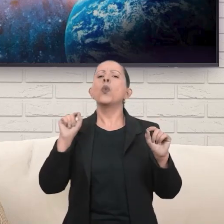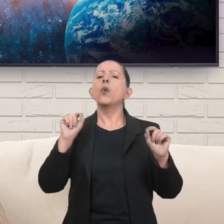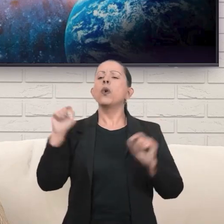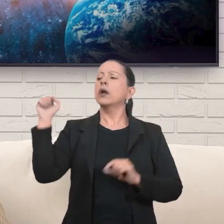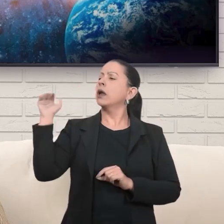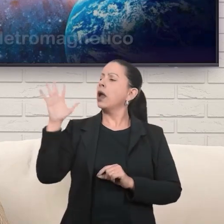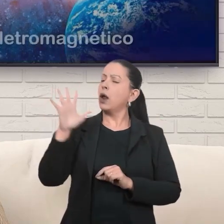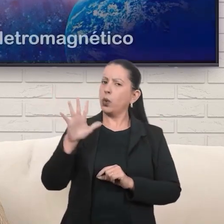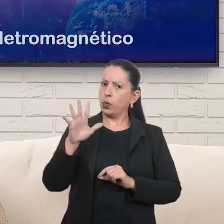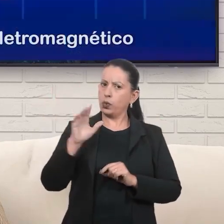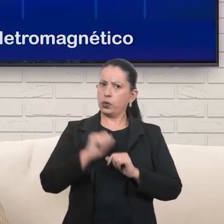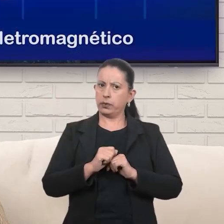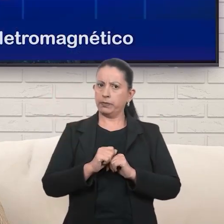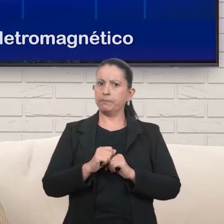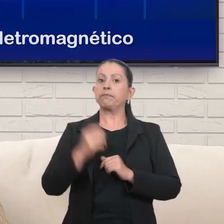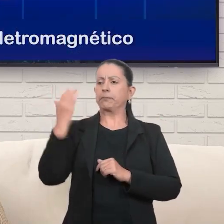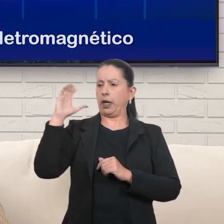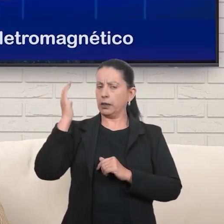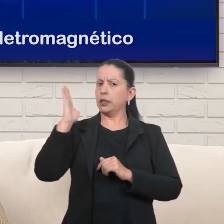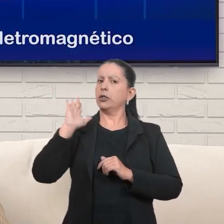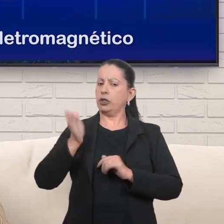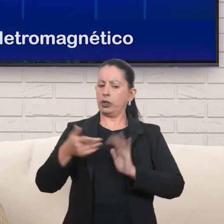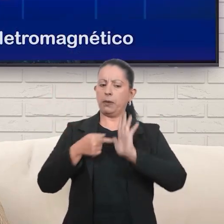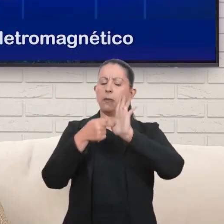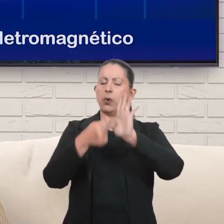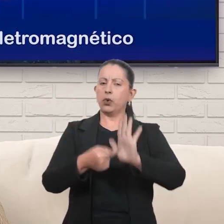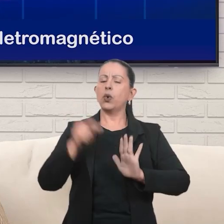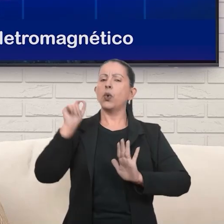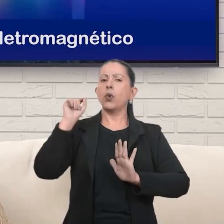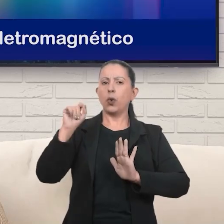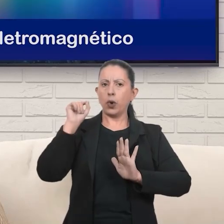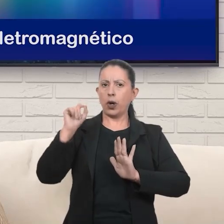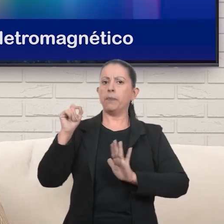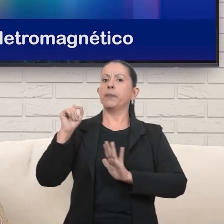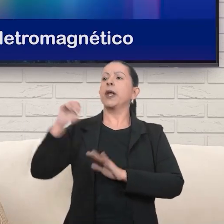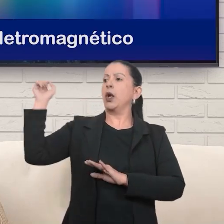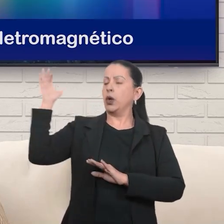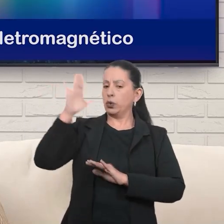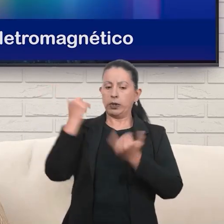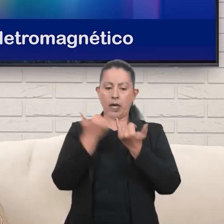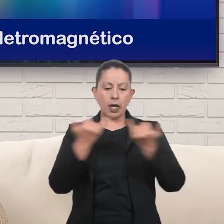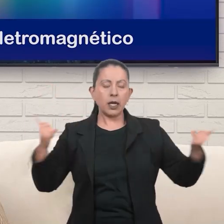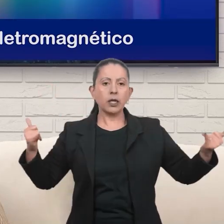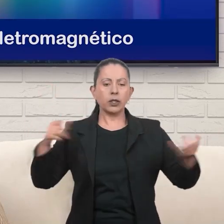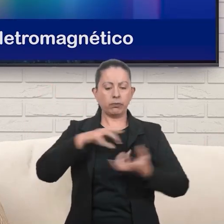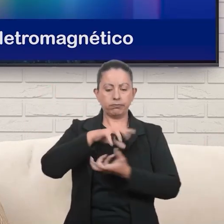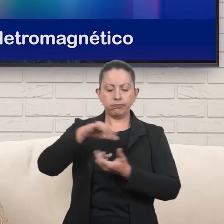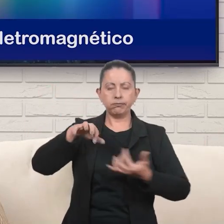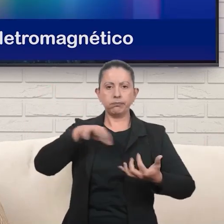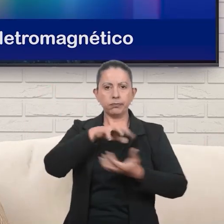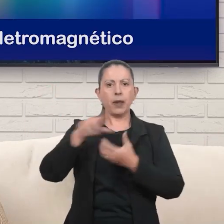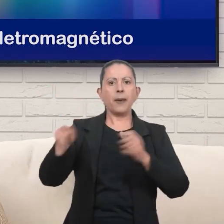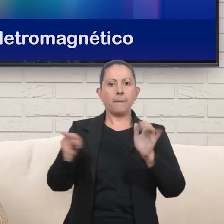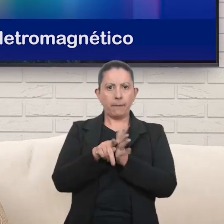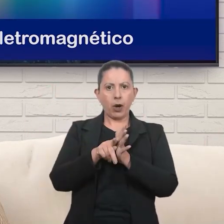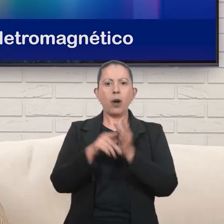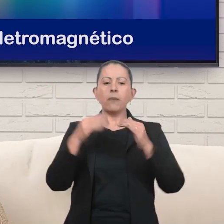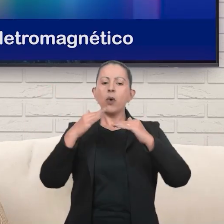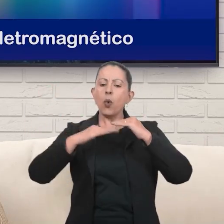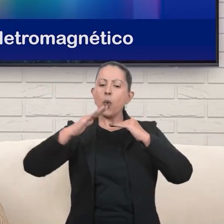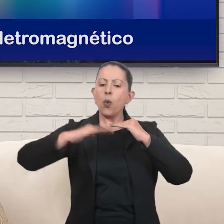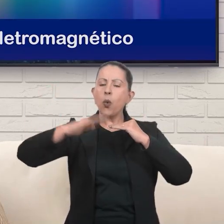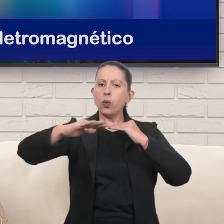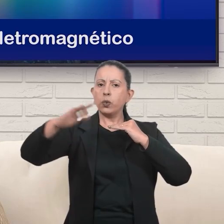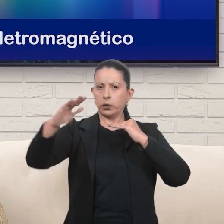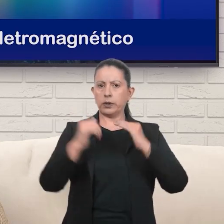luz? A ciência já demonstrou que luz é energia eletromagnética que se propaga através de ondas.